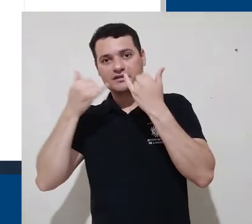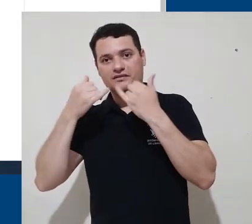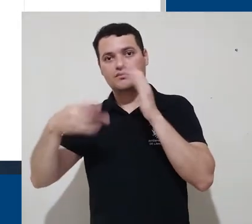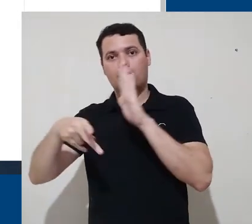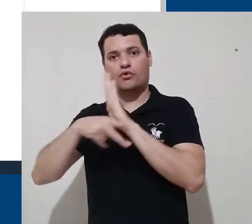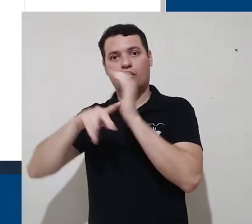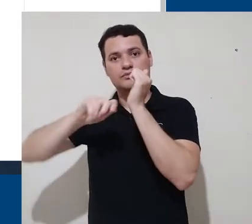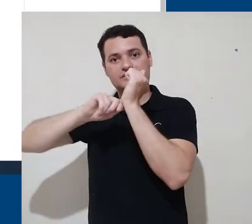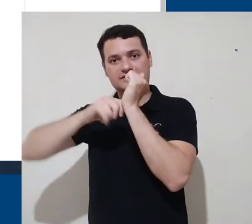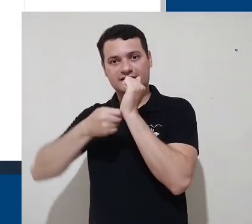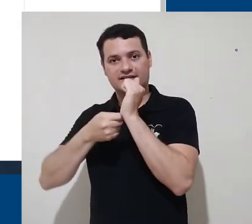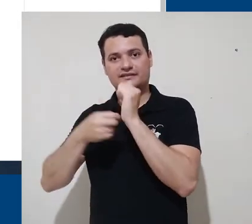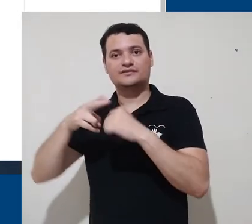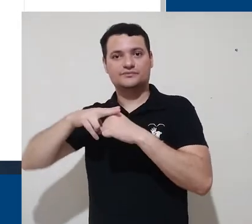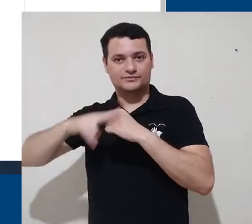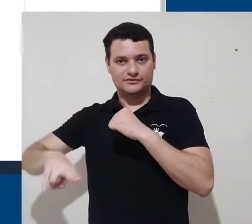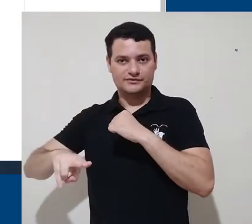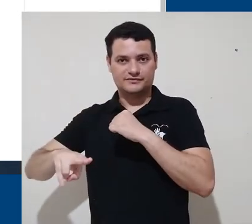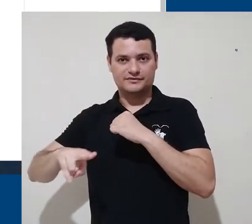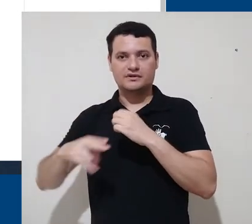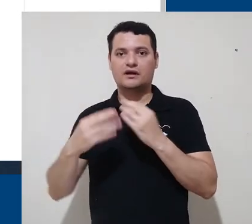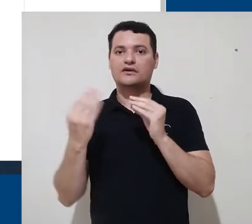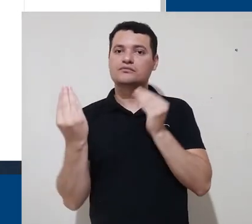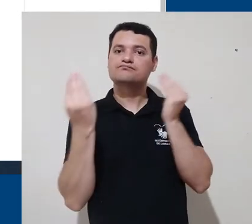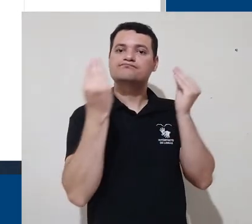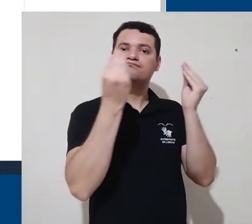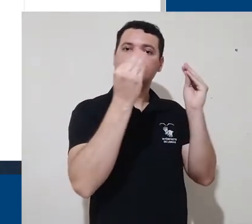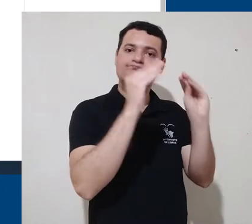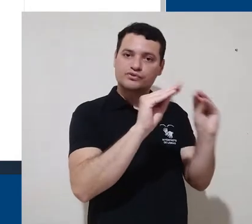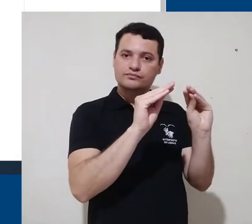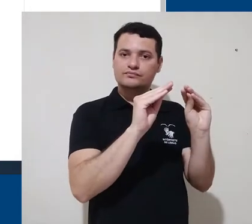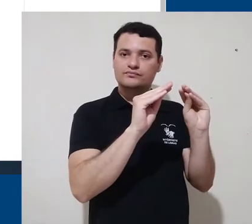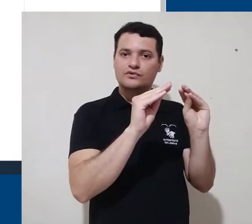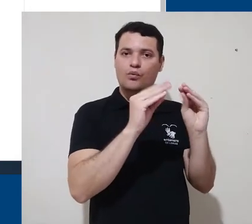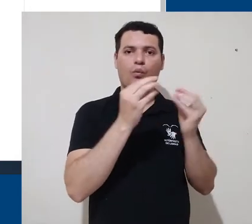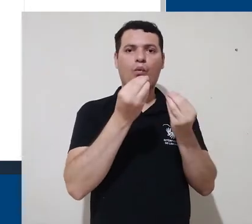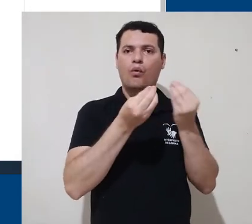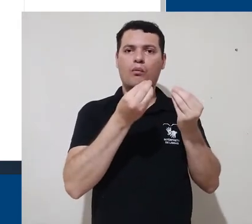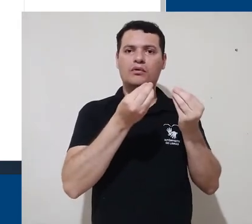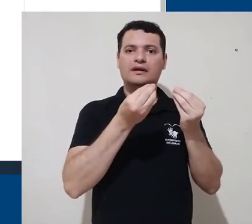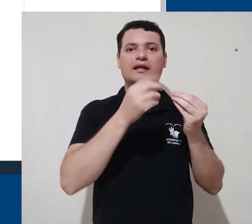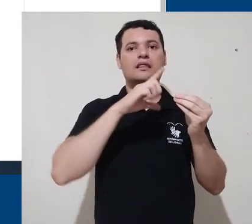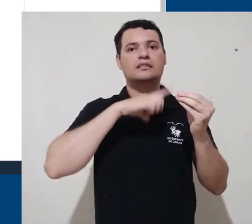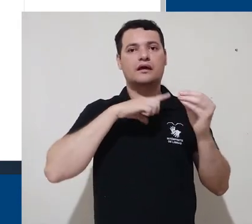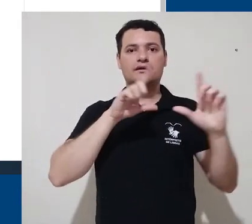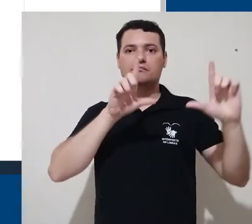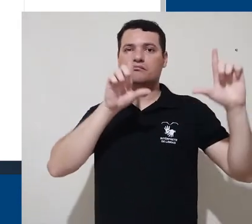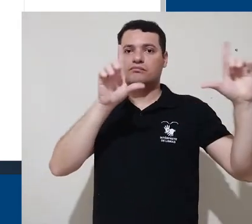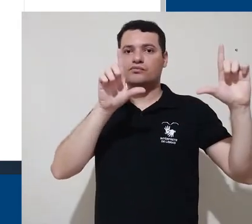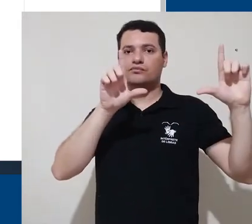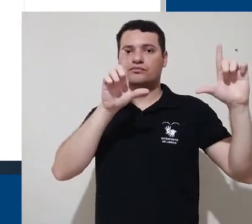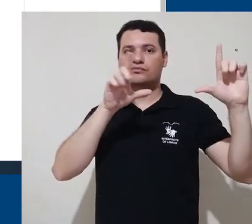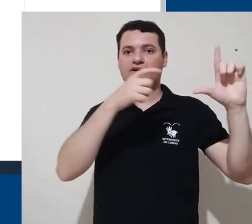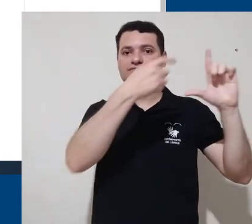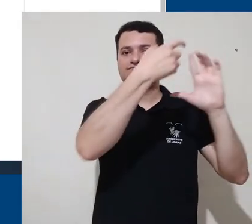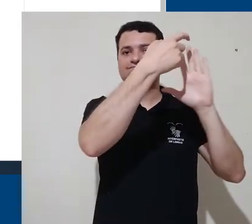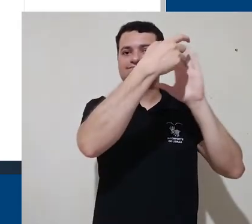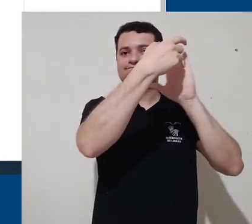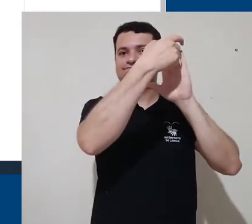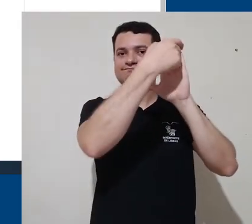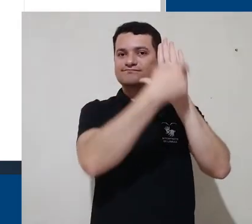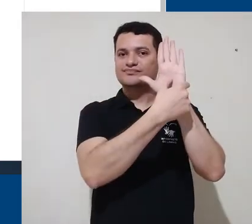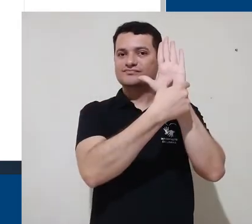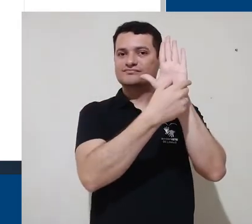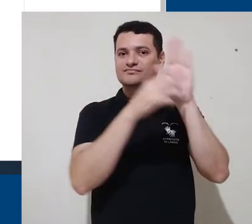credenciais de acesso e você pode colocar suas credenciais acesso no painel de login, que é